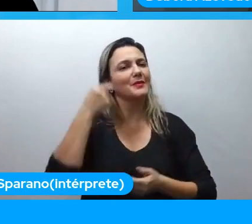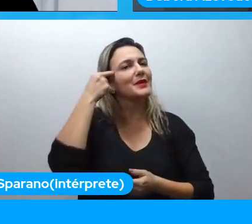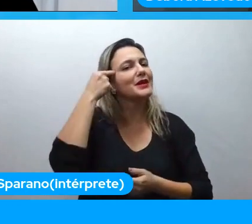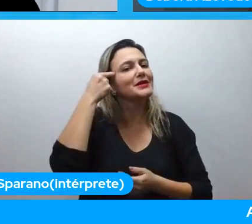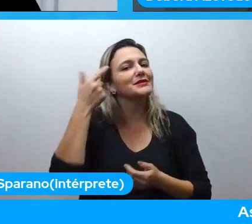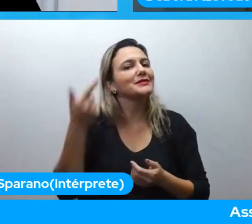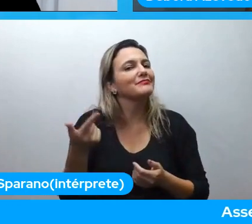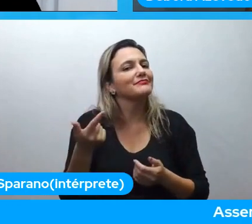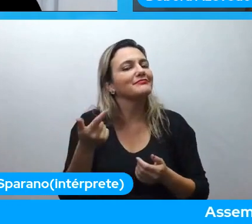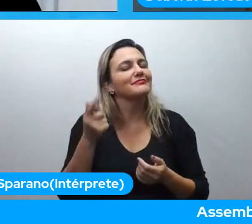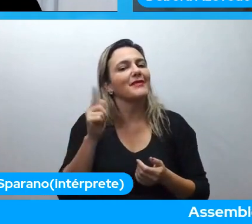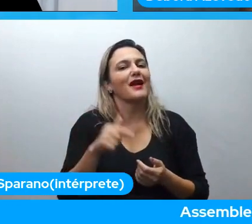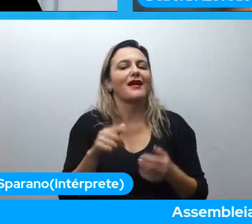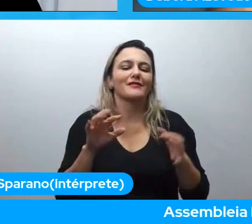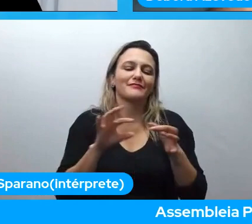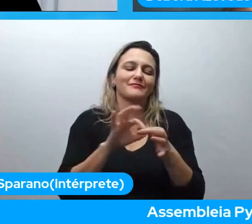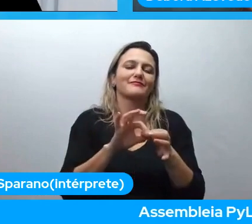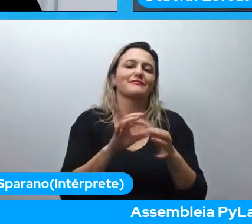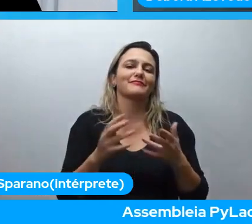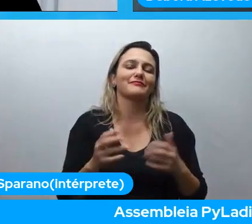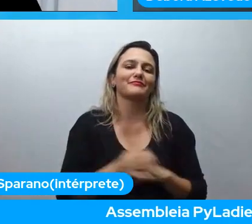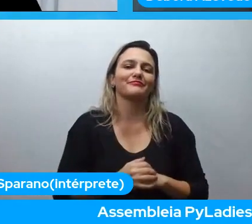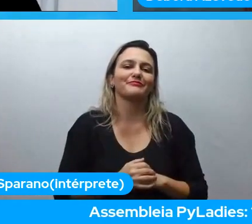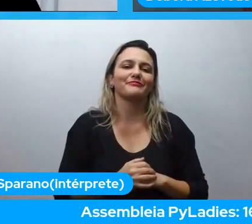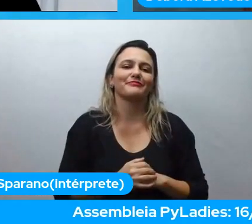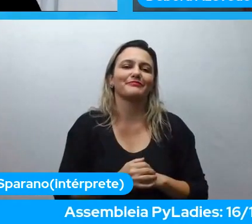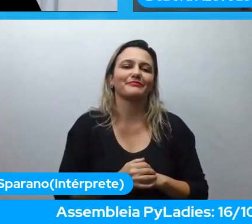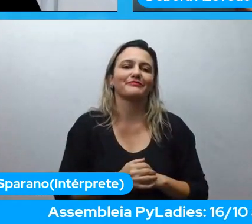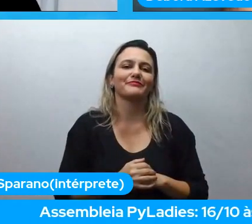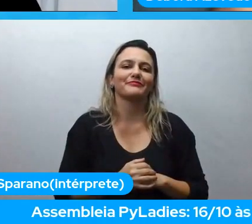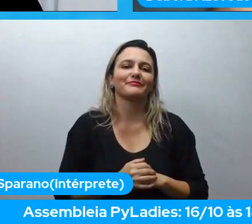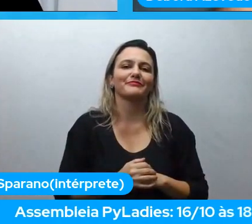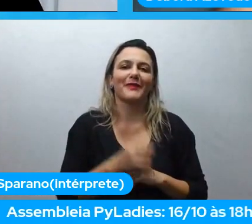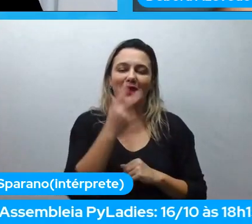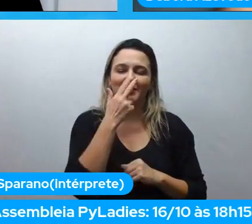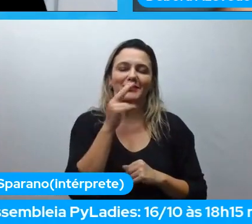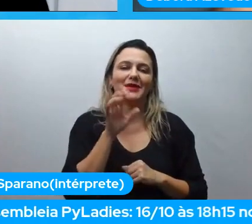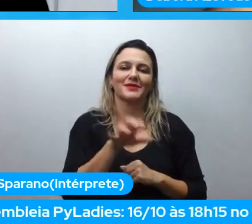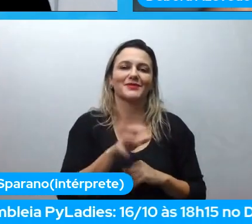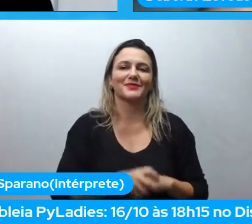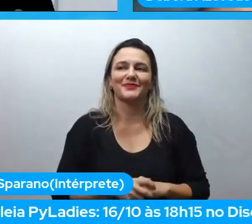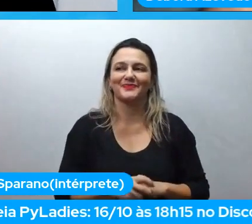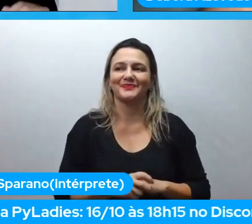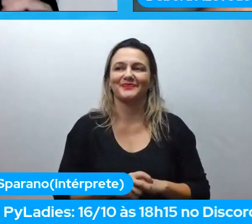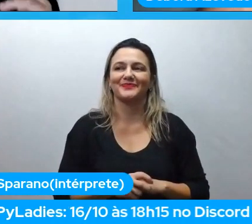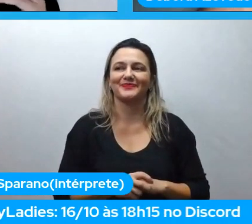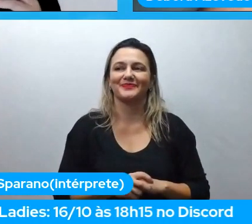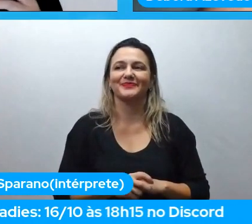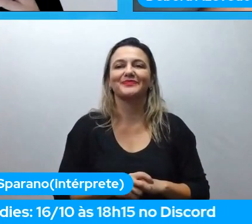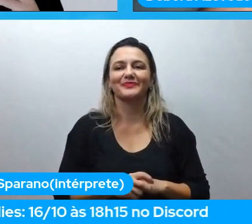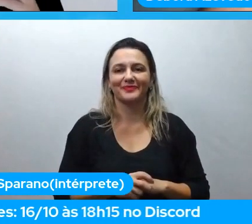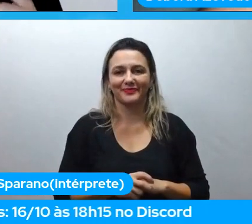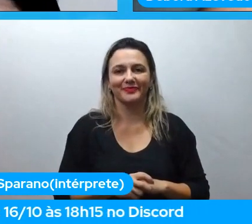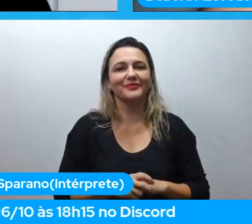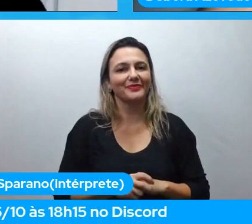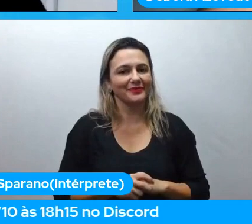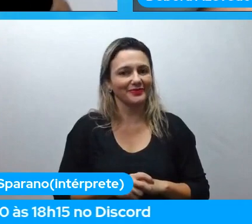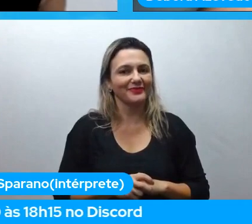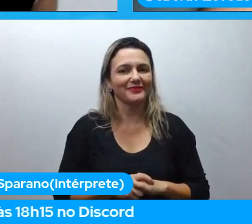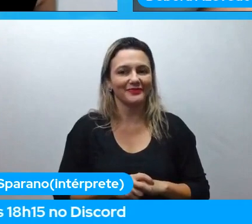é uma coisa e acho que é isso isso é muito